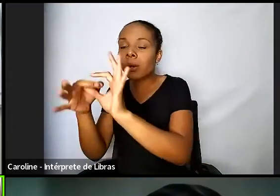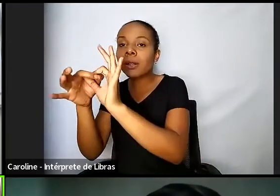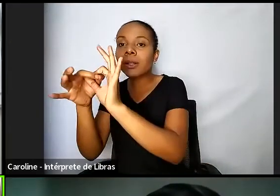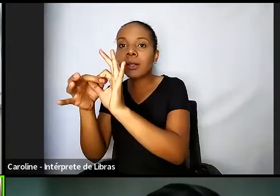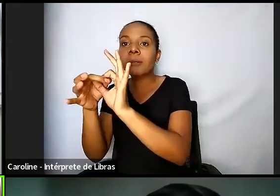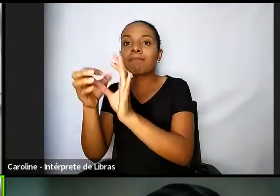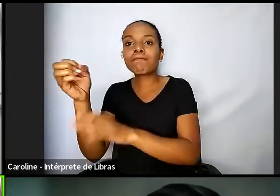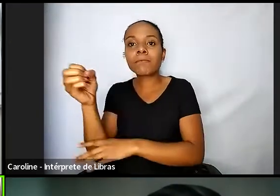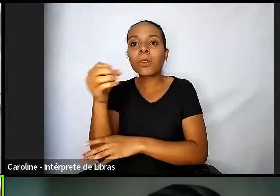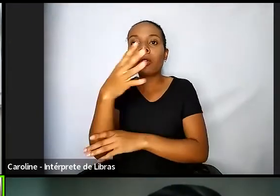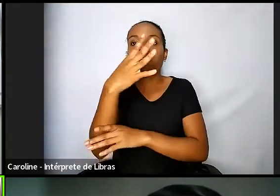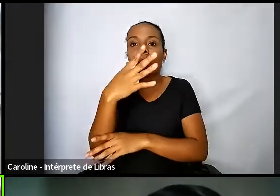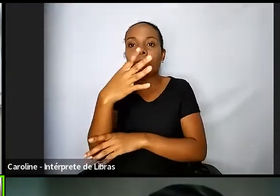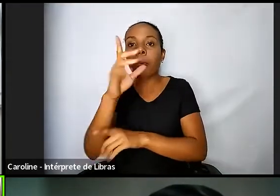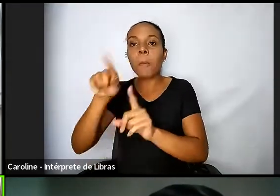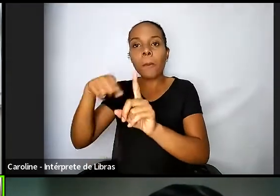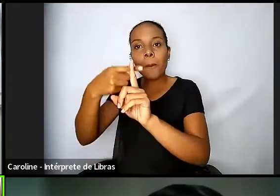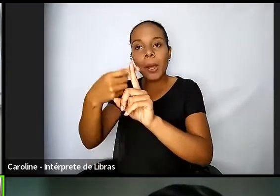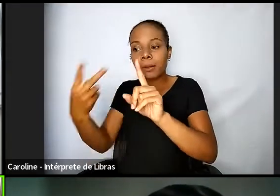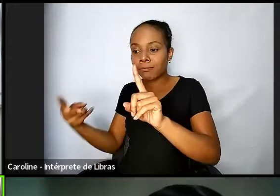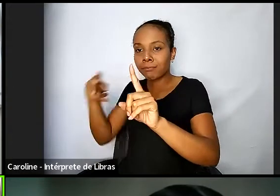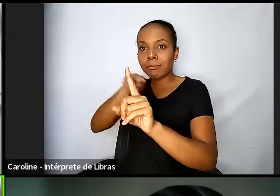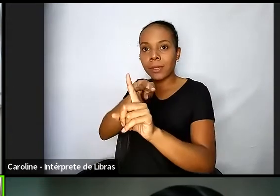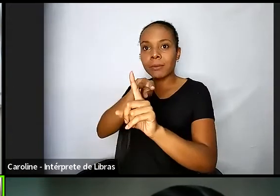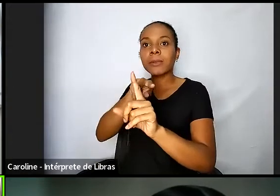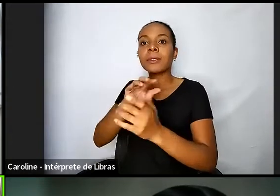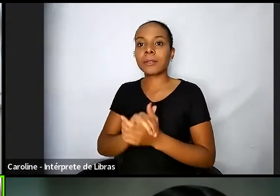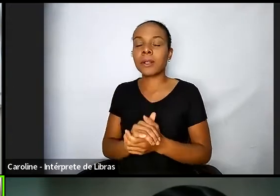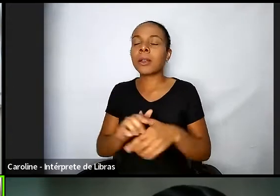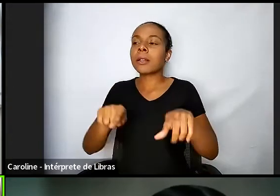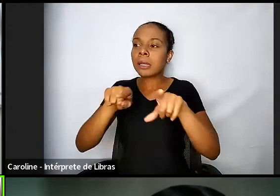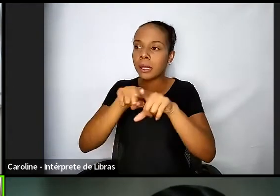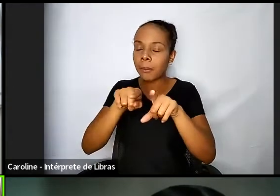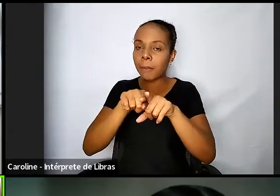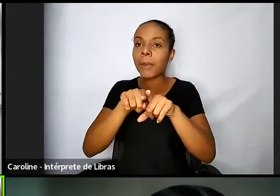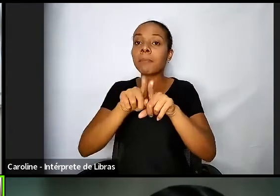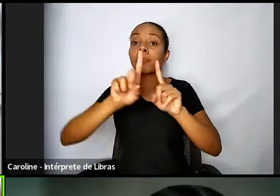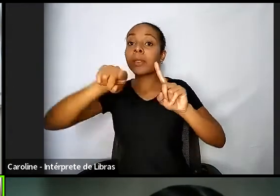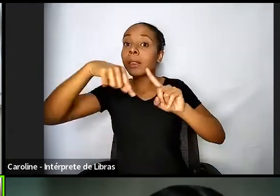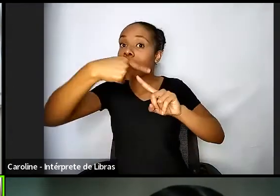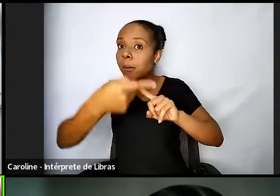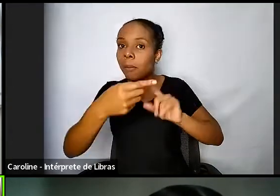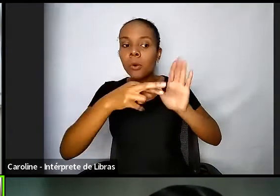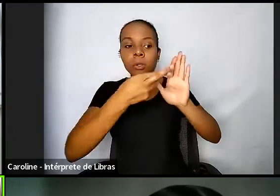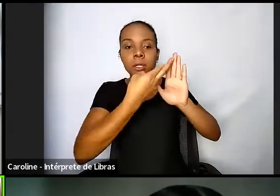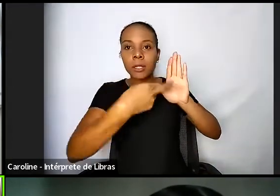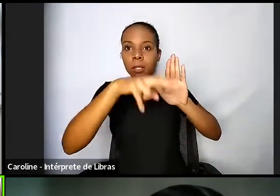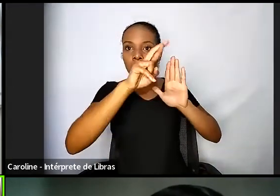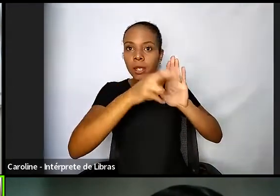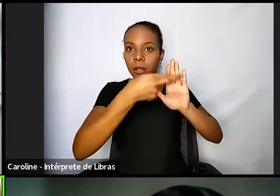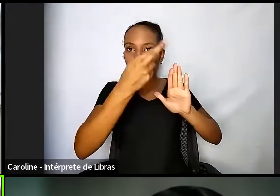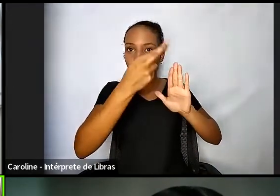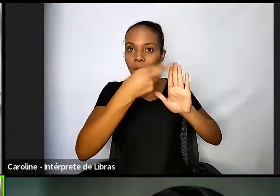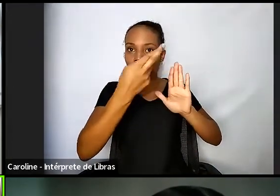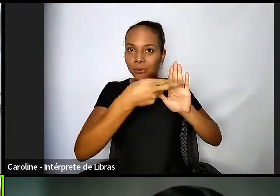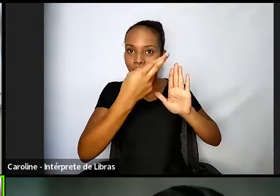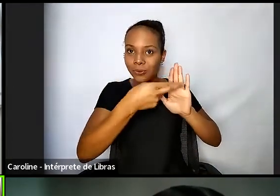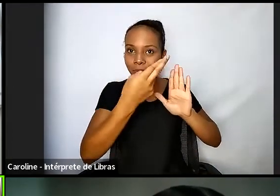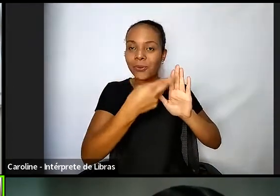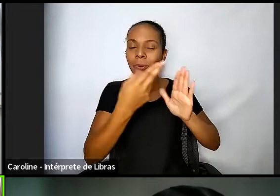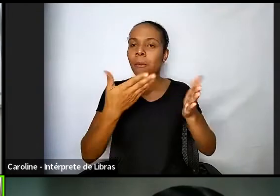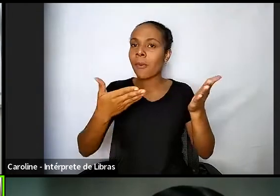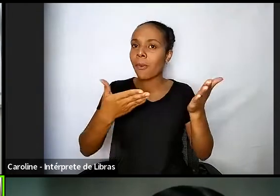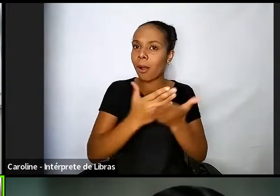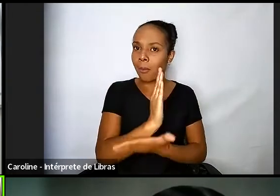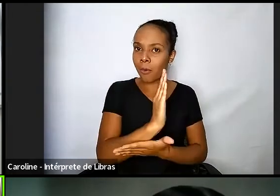perspectiva também após a resolução estar já aprovada no CNJ nós fizemos essa